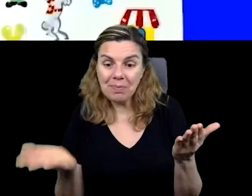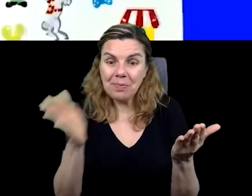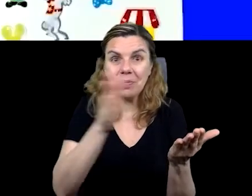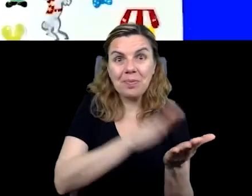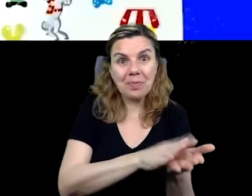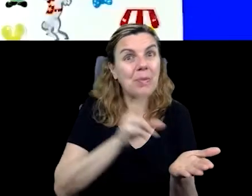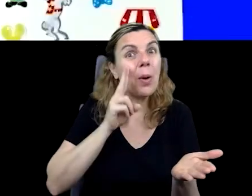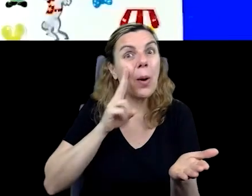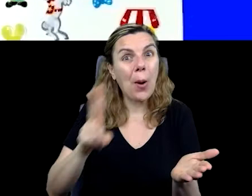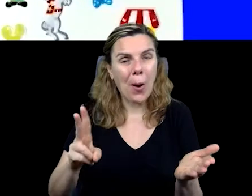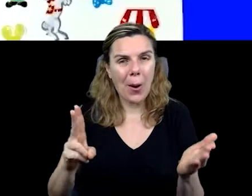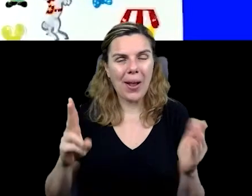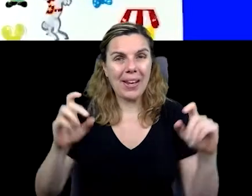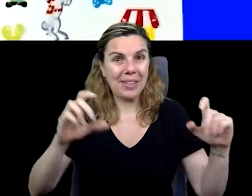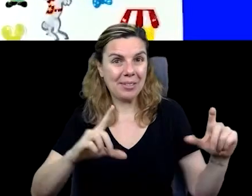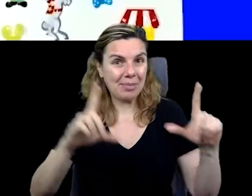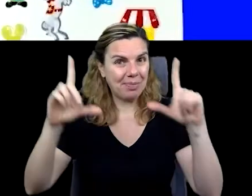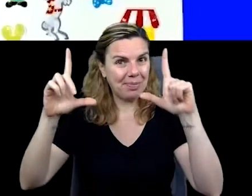lá?